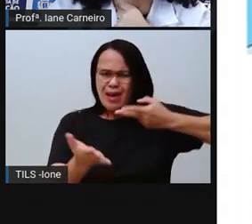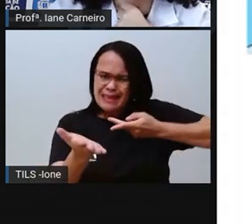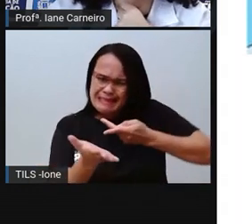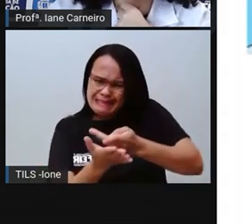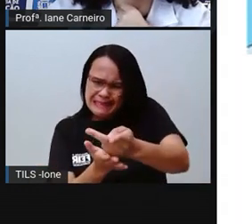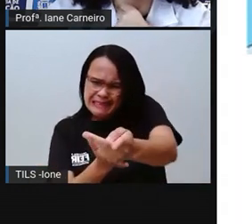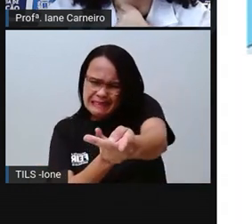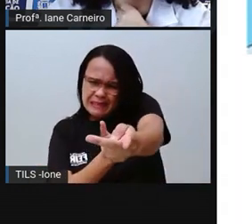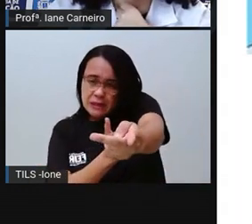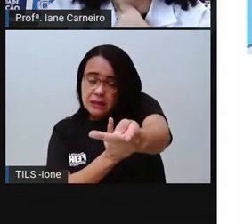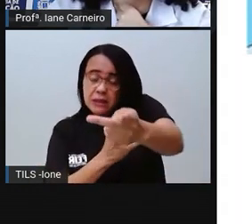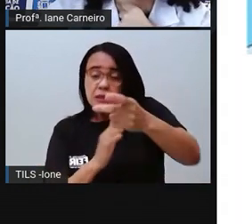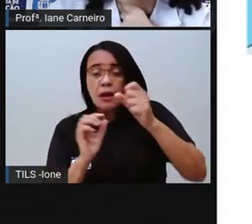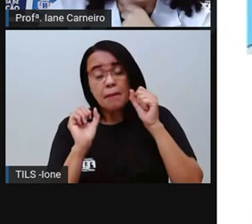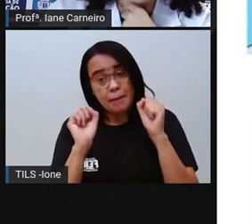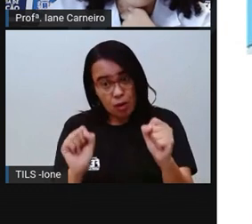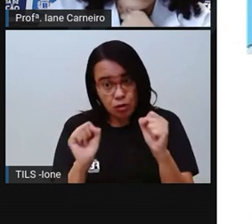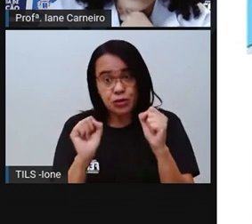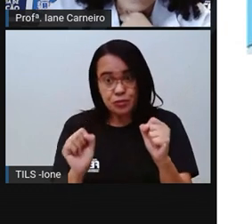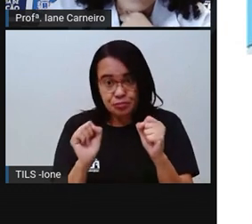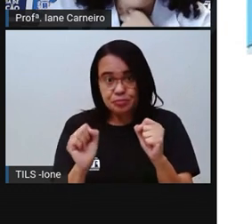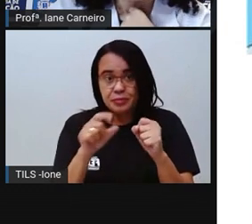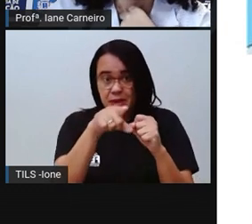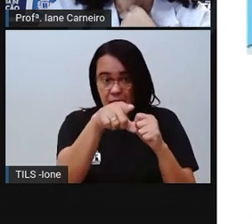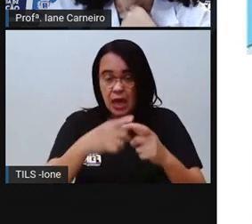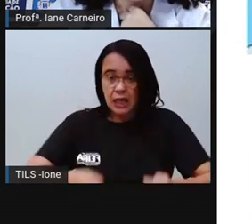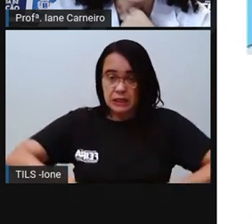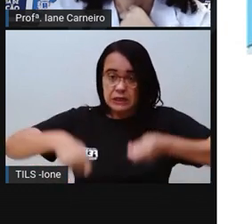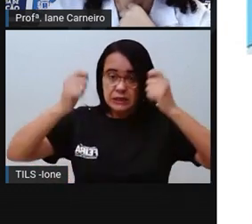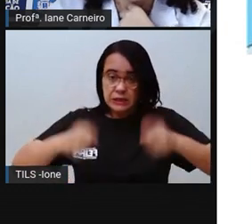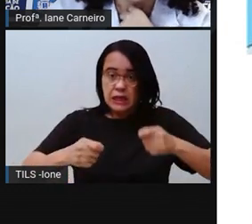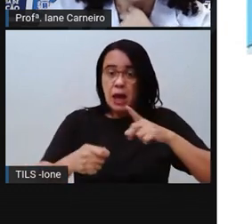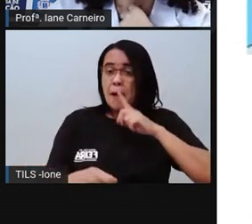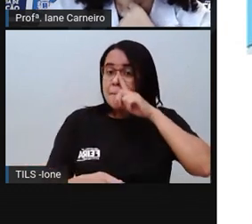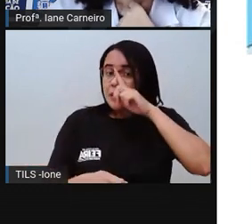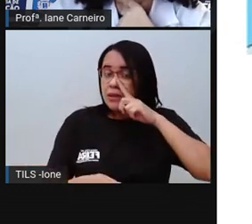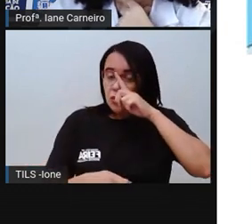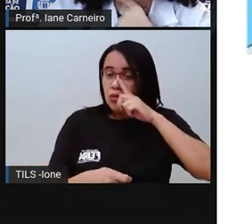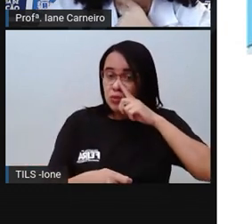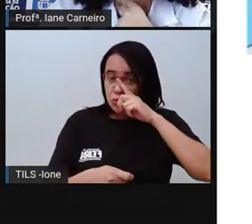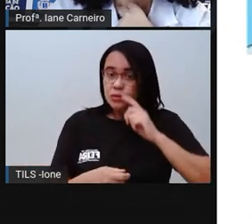tapetes aqui, ó. Que podem escorregar, né? E aí a pessoa pode cair.